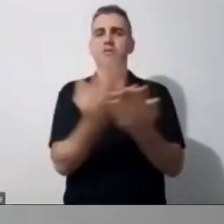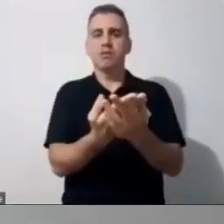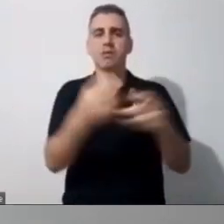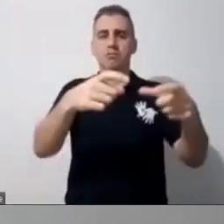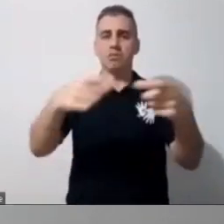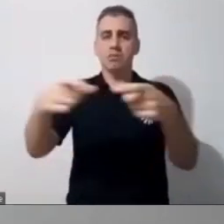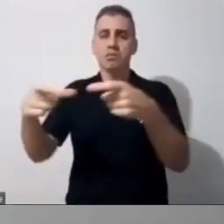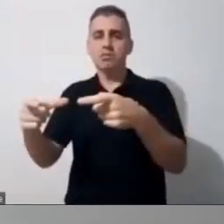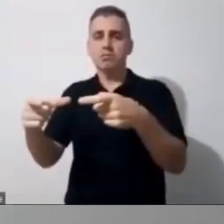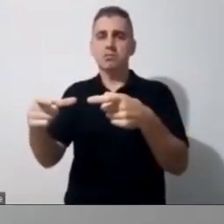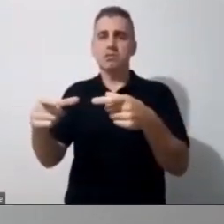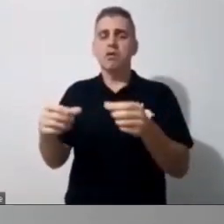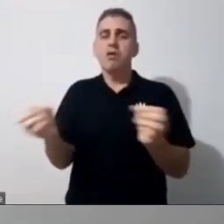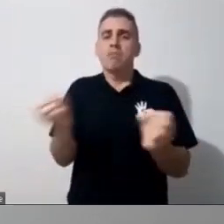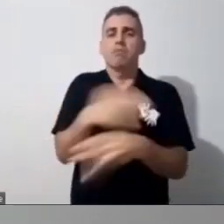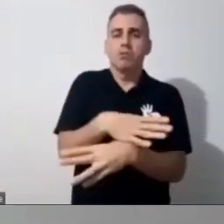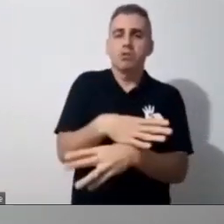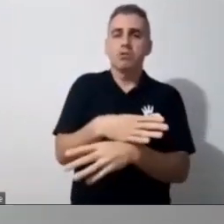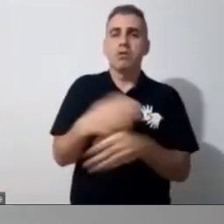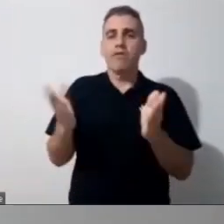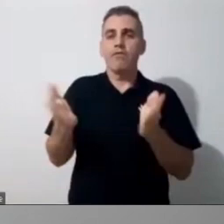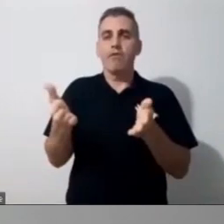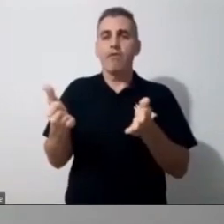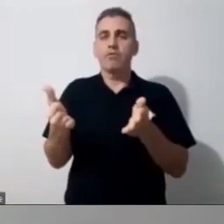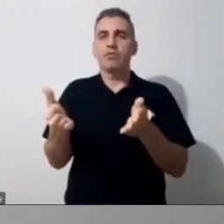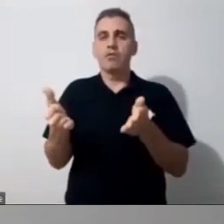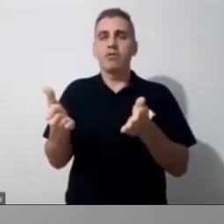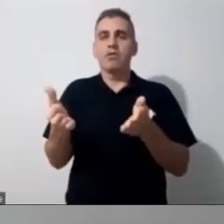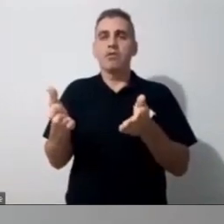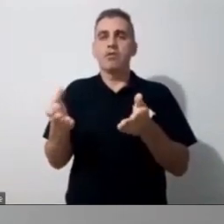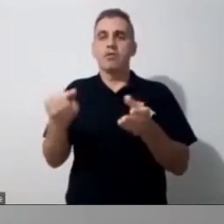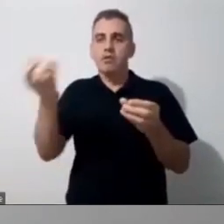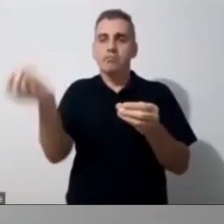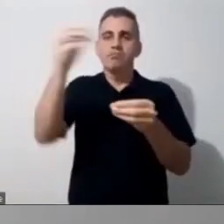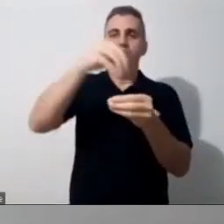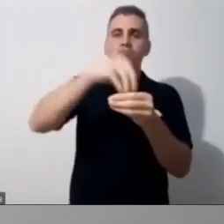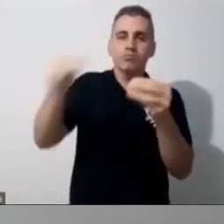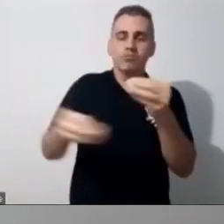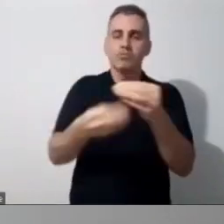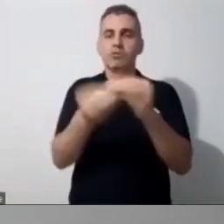hoje tu trouxe a escola para dentro da tua casa, como é que está sendo isso? Sim.